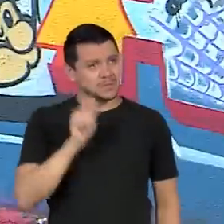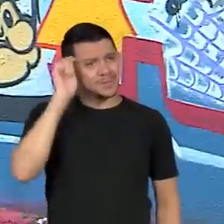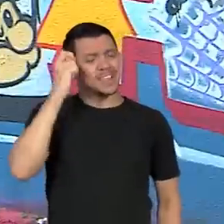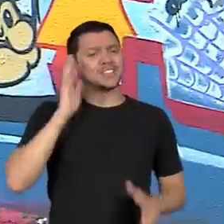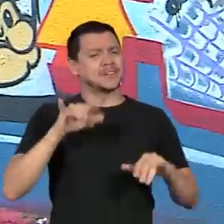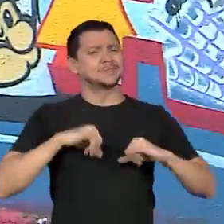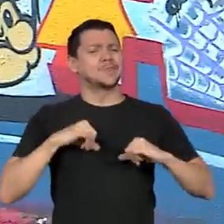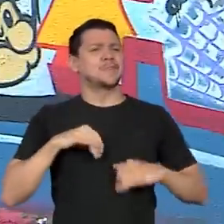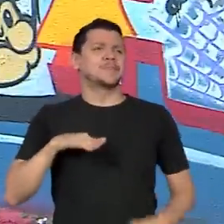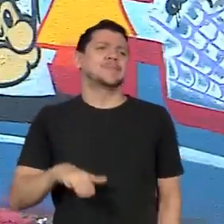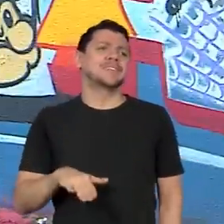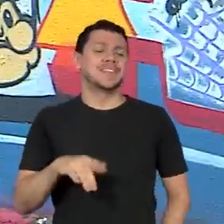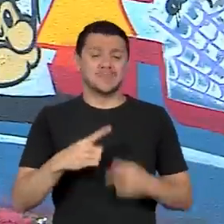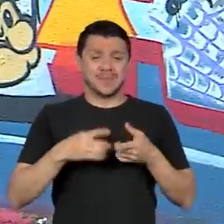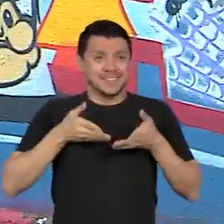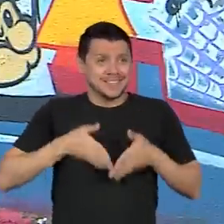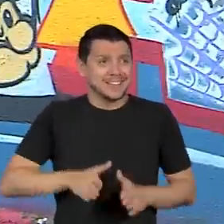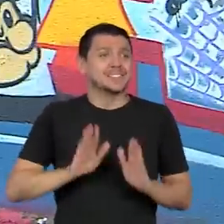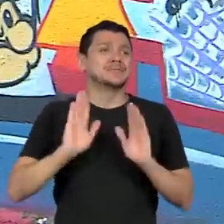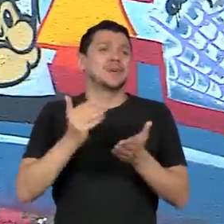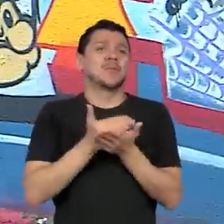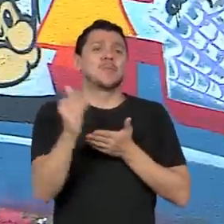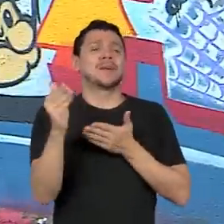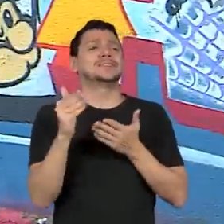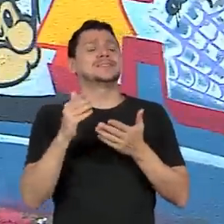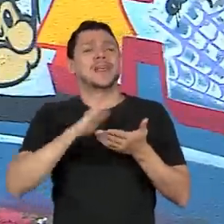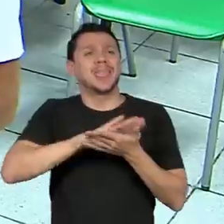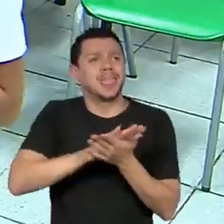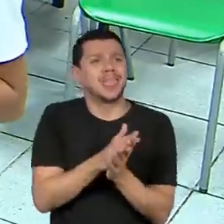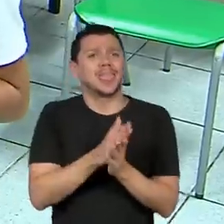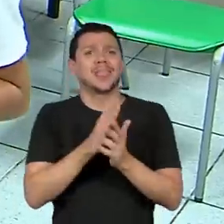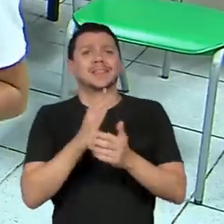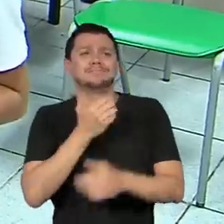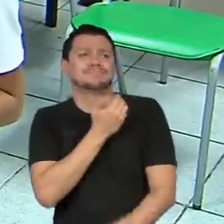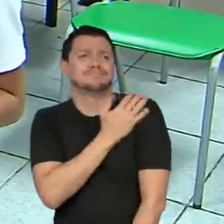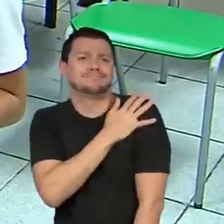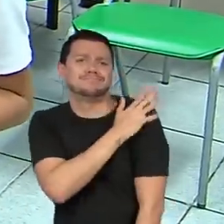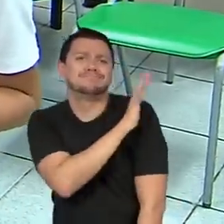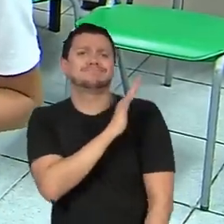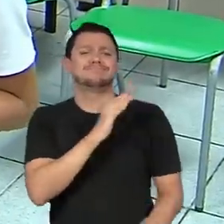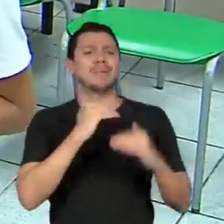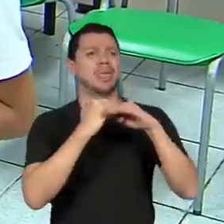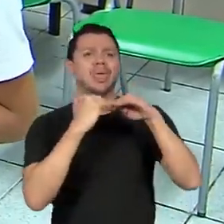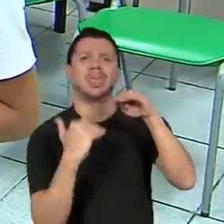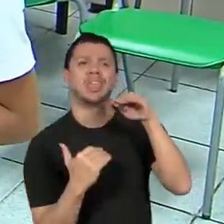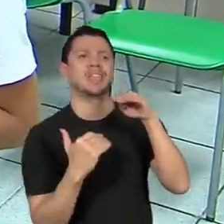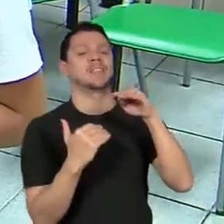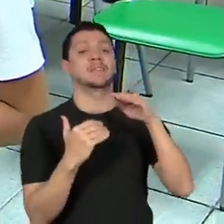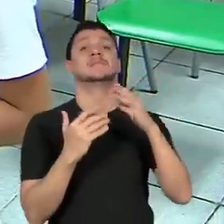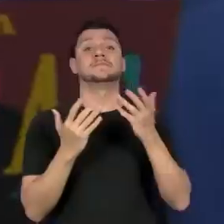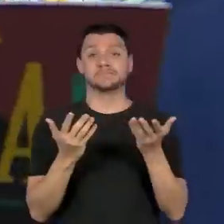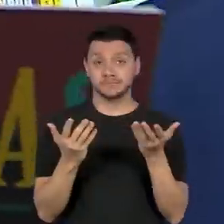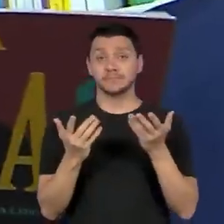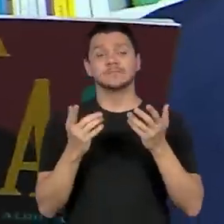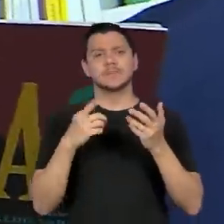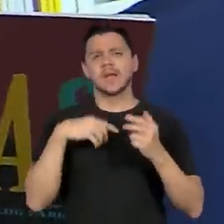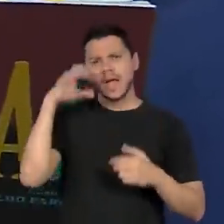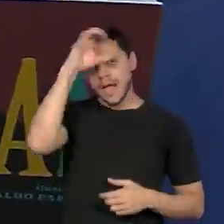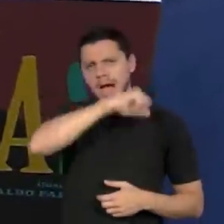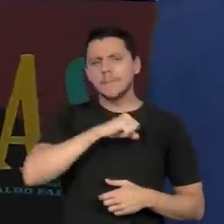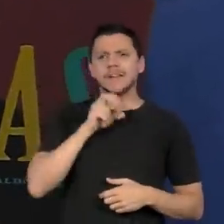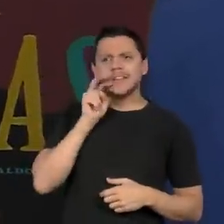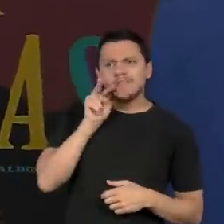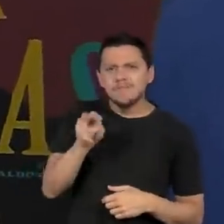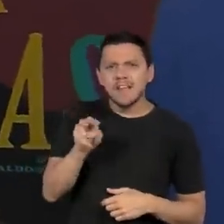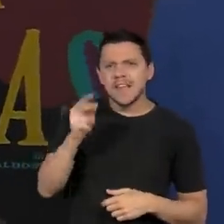por essas questões, preconceito, desigualdade. Aprender a valorizar a beleza negra tratada durante a nossa